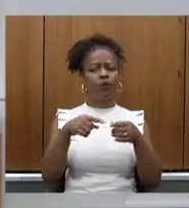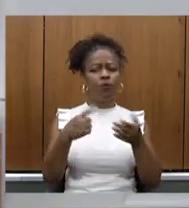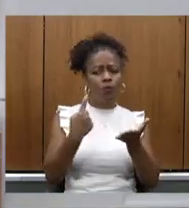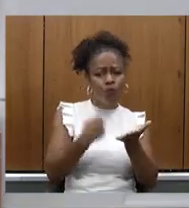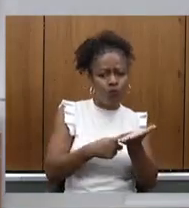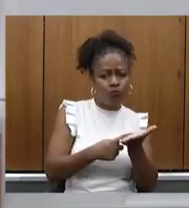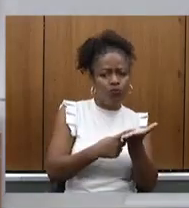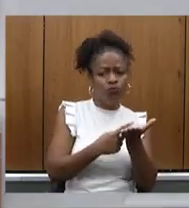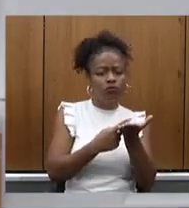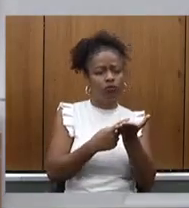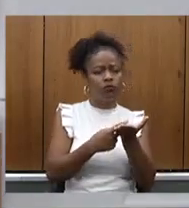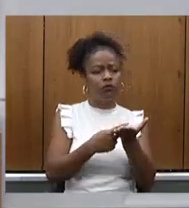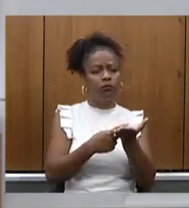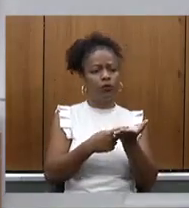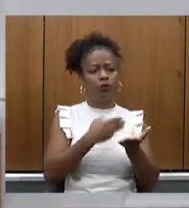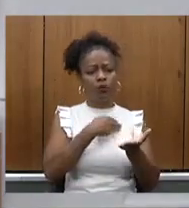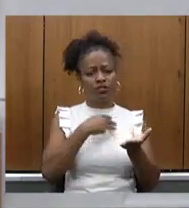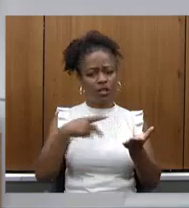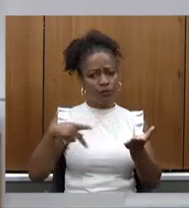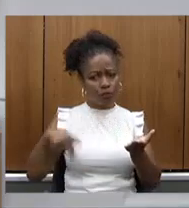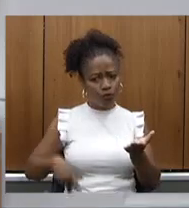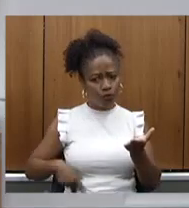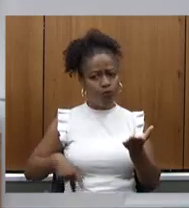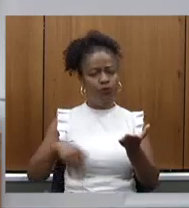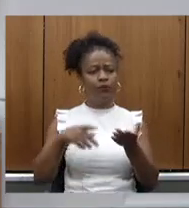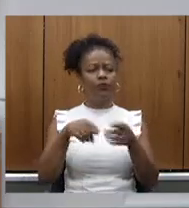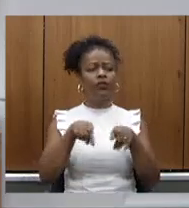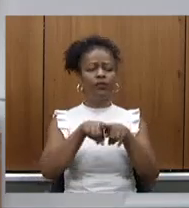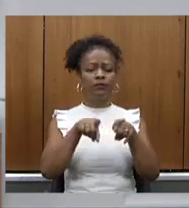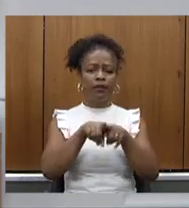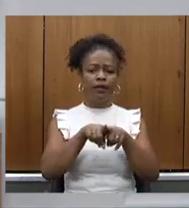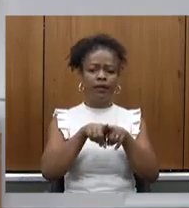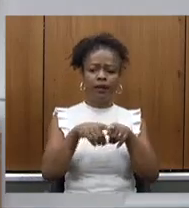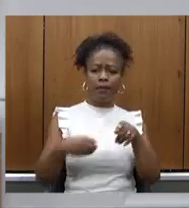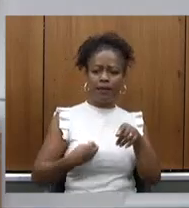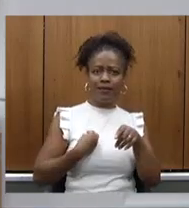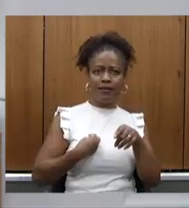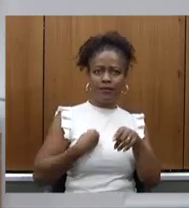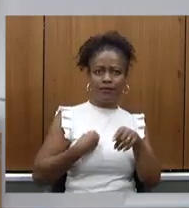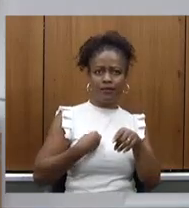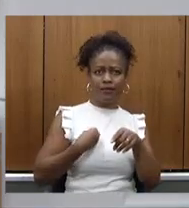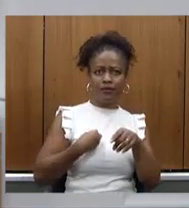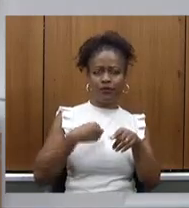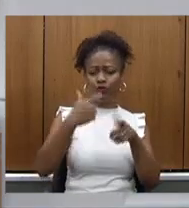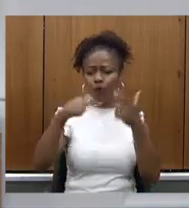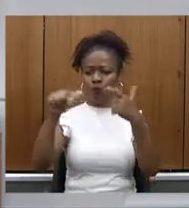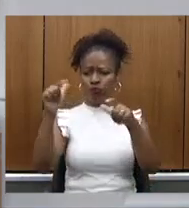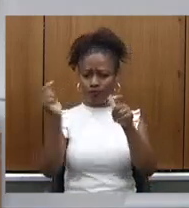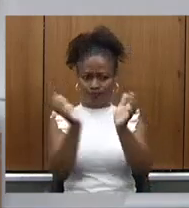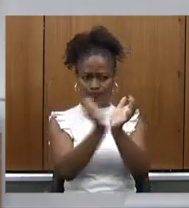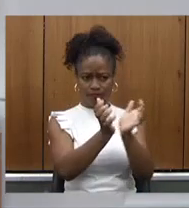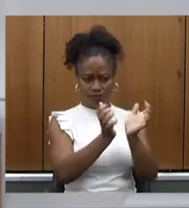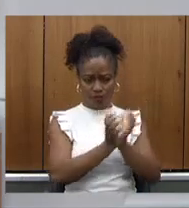e o Ministério Público e com a participação e interveniência de outras entidades